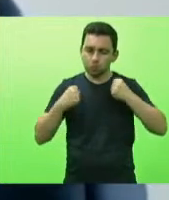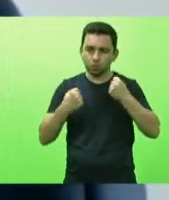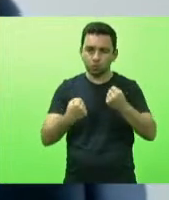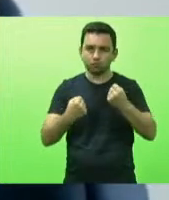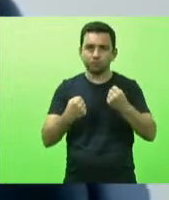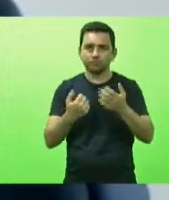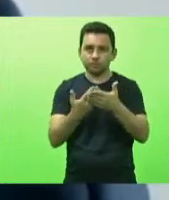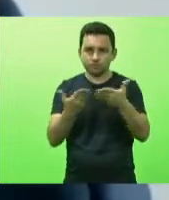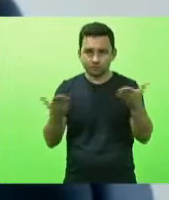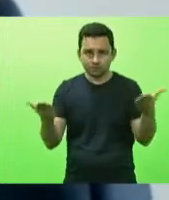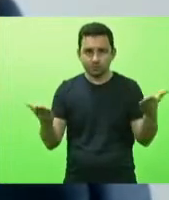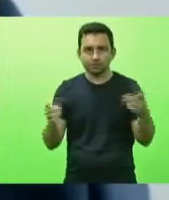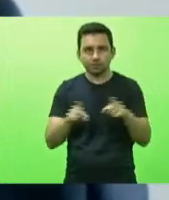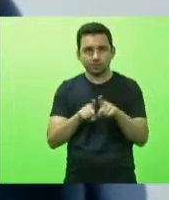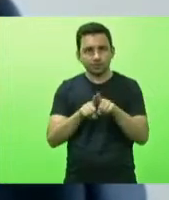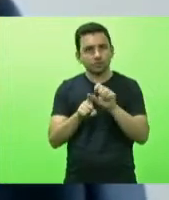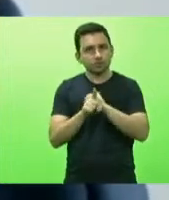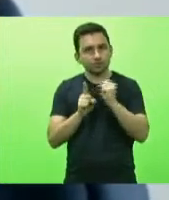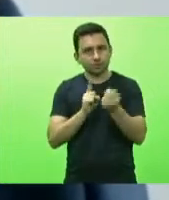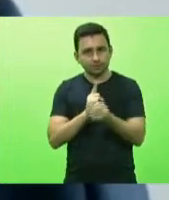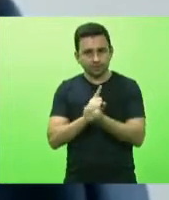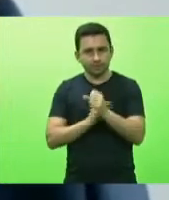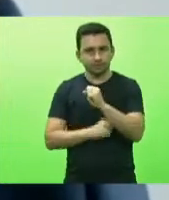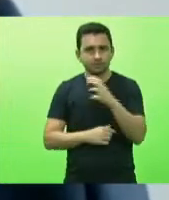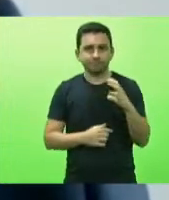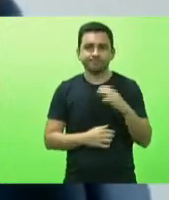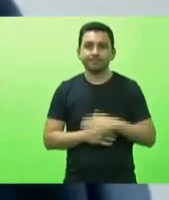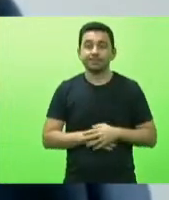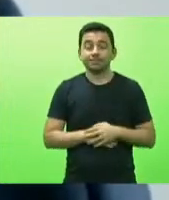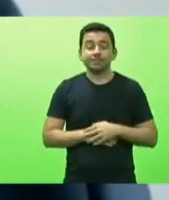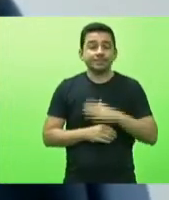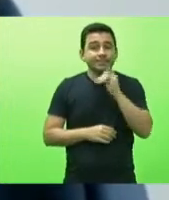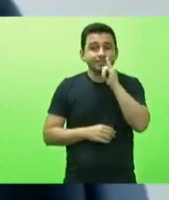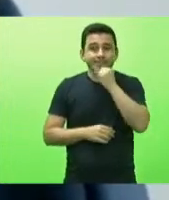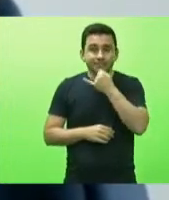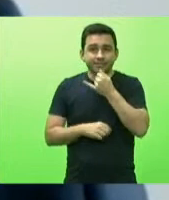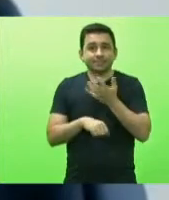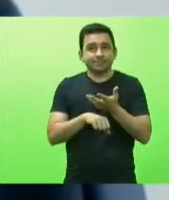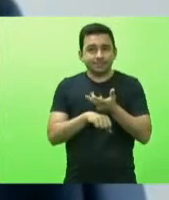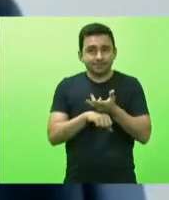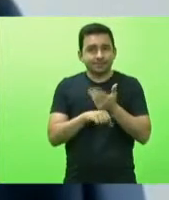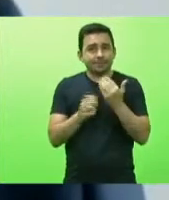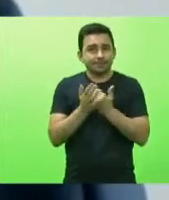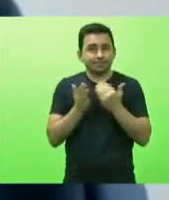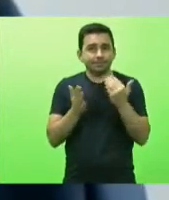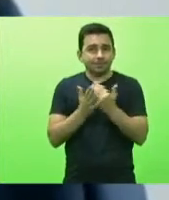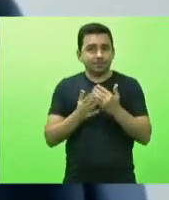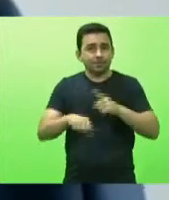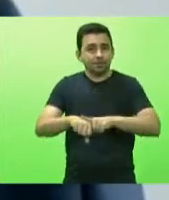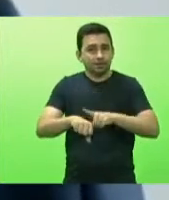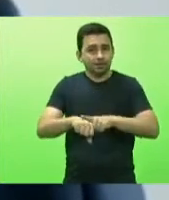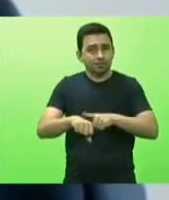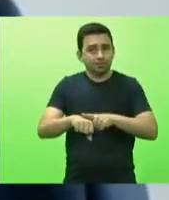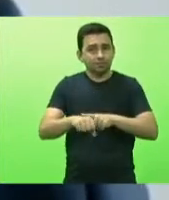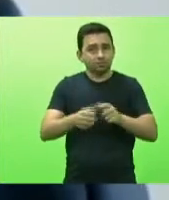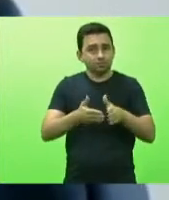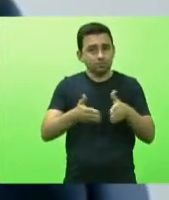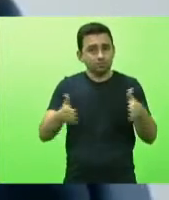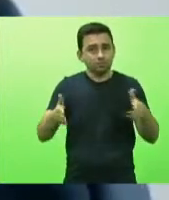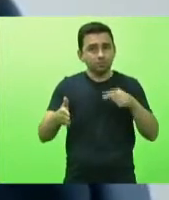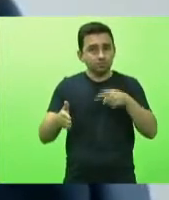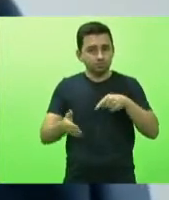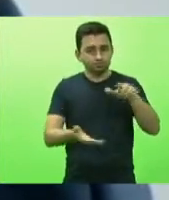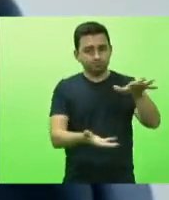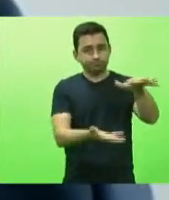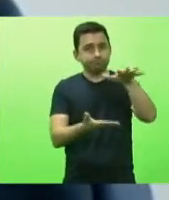e para a sociedade catarinense infelizmente a velocidade de vacinação e os prazos são dependentes do fornecimento de